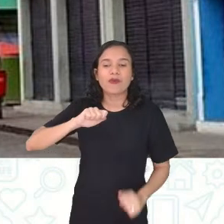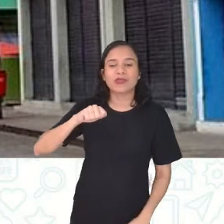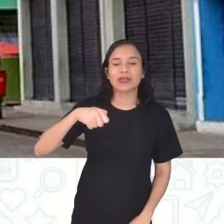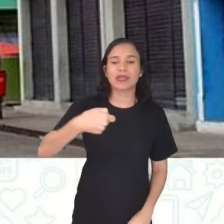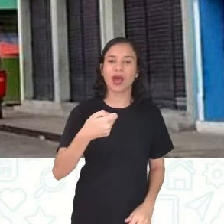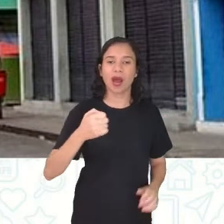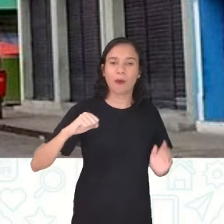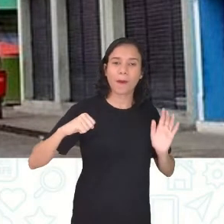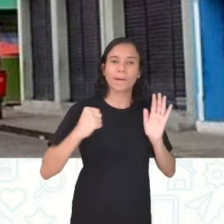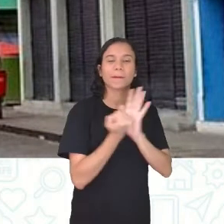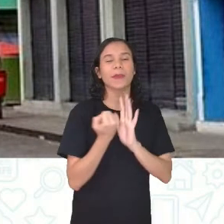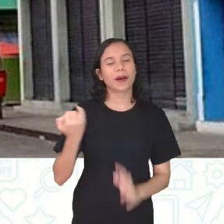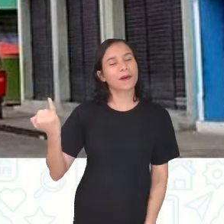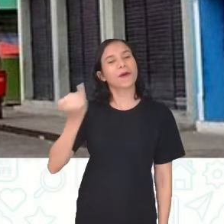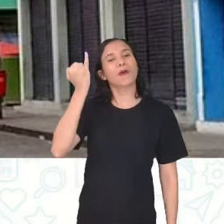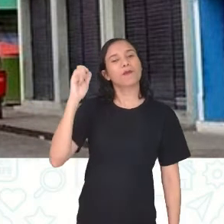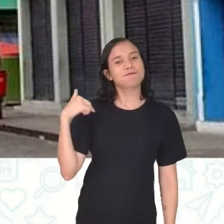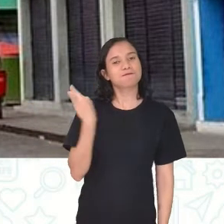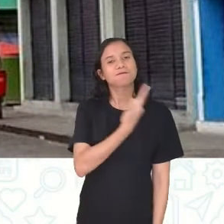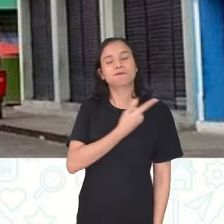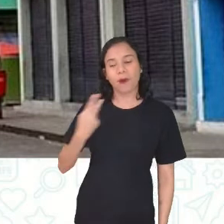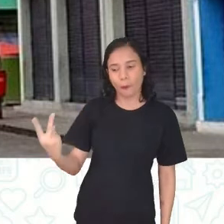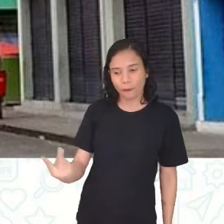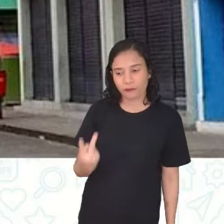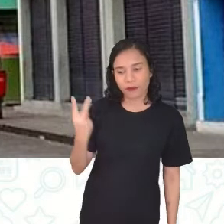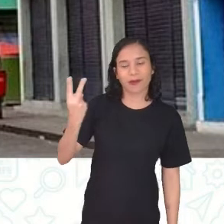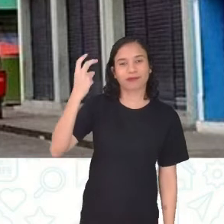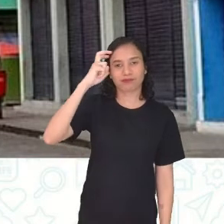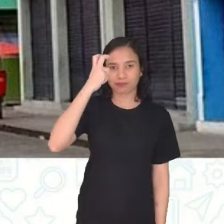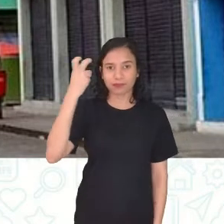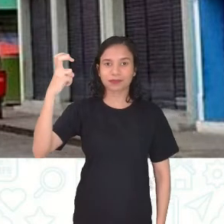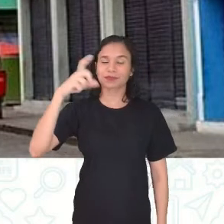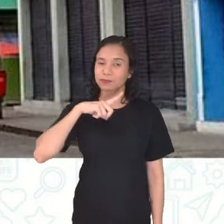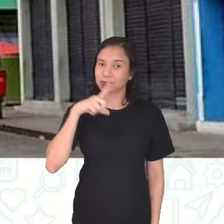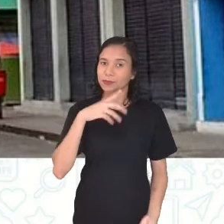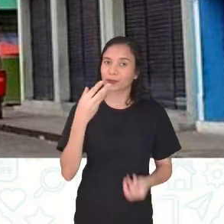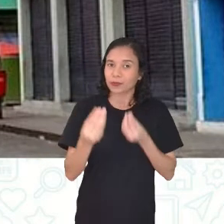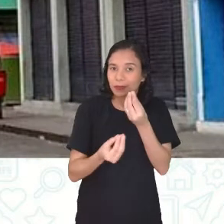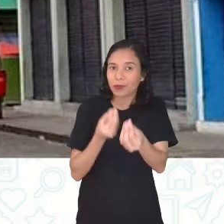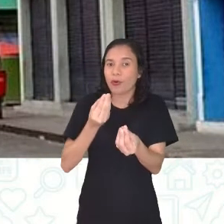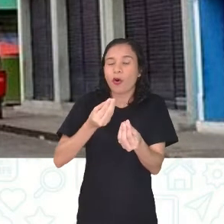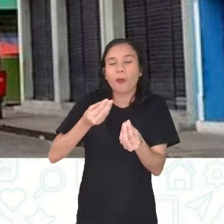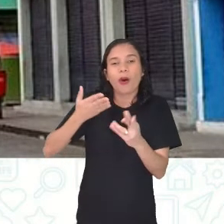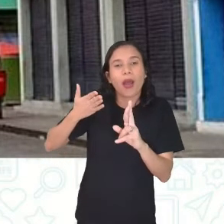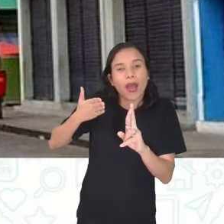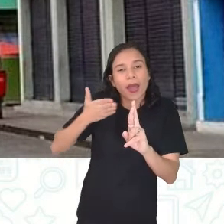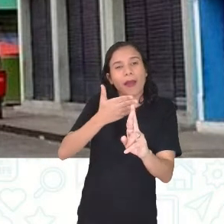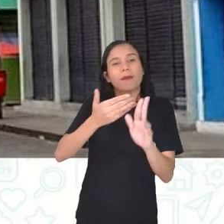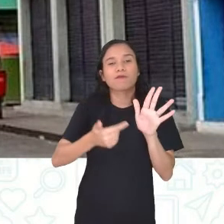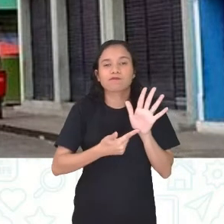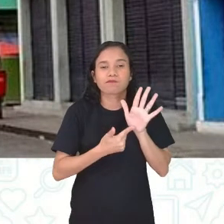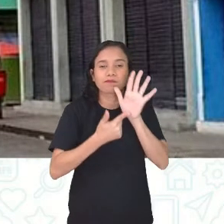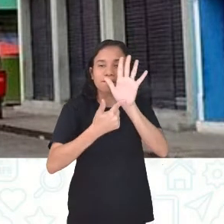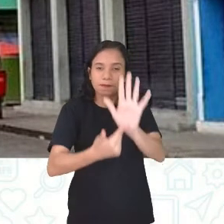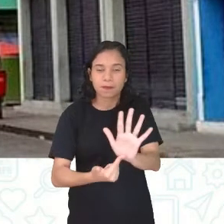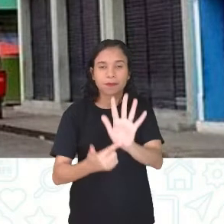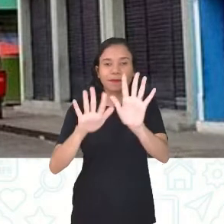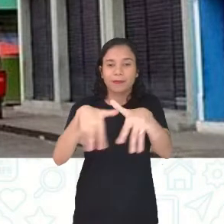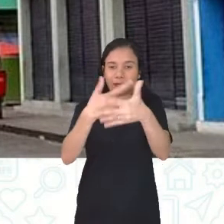importância da gente valorizar essa cultura, trazer as representações, né? As